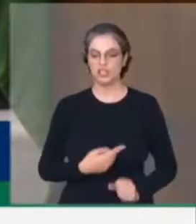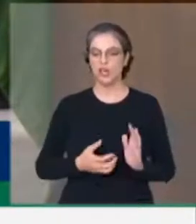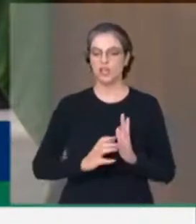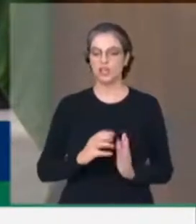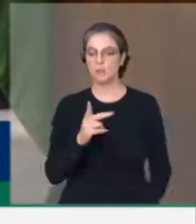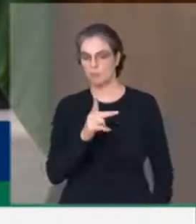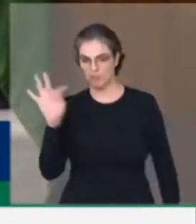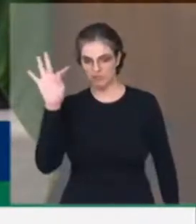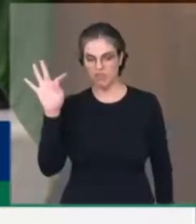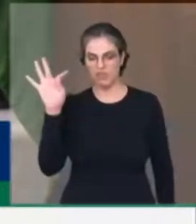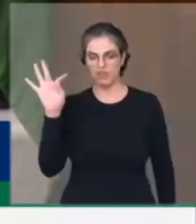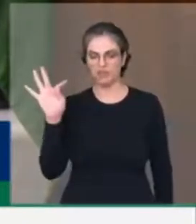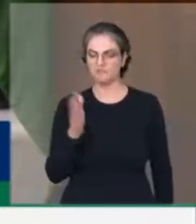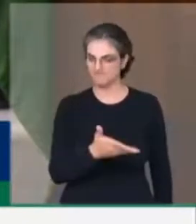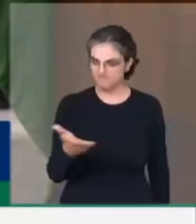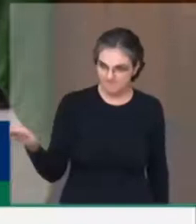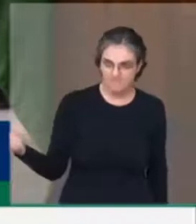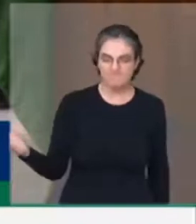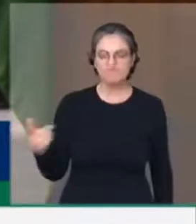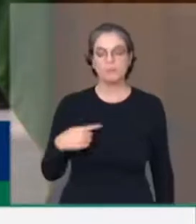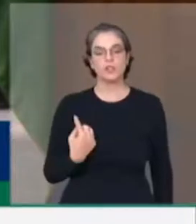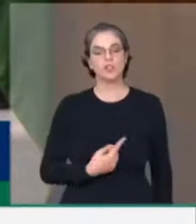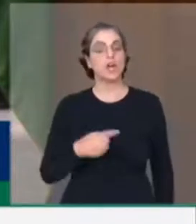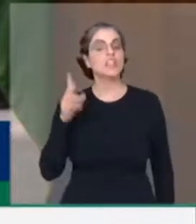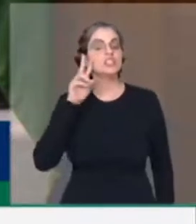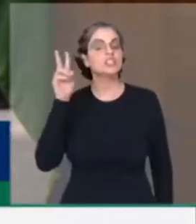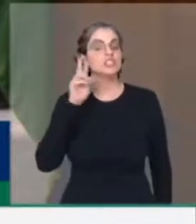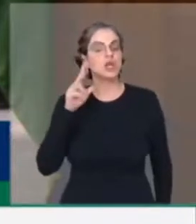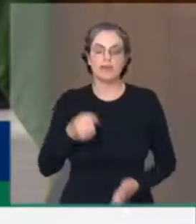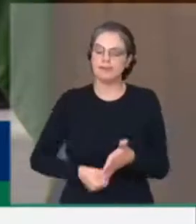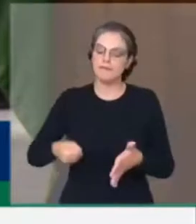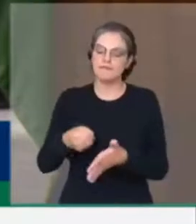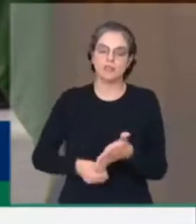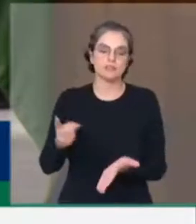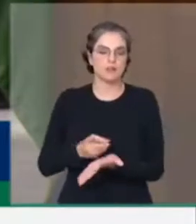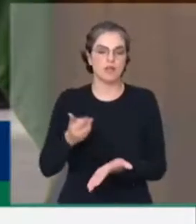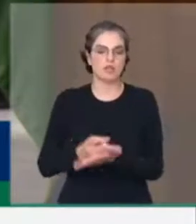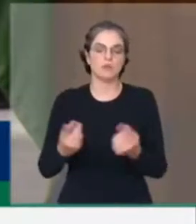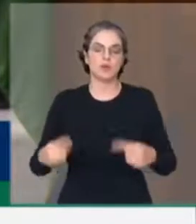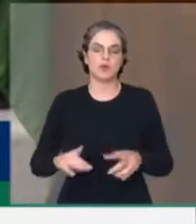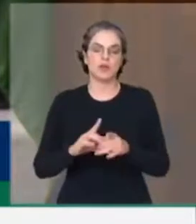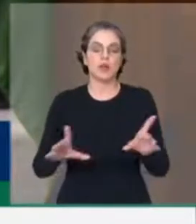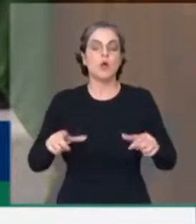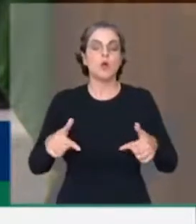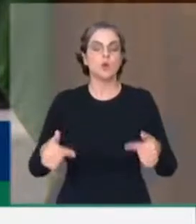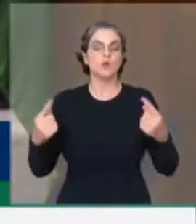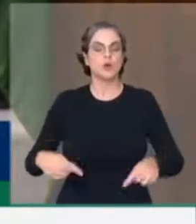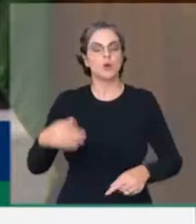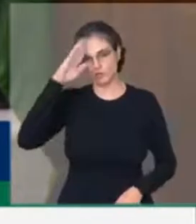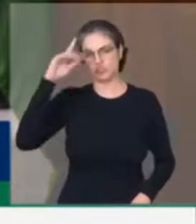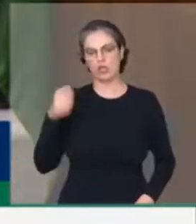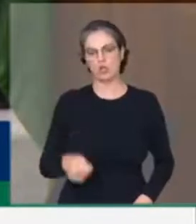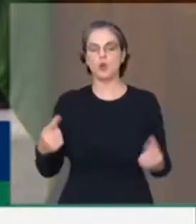Trabalhadoras, deputado Vila Bolgaça, nós temos na nossa história a defesa da democracia, a luta contra a ditadura, a luta contra o AI-5.